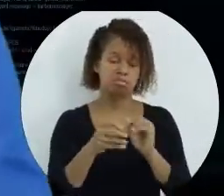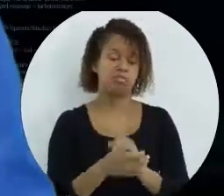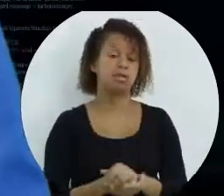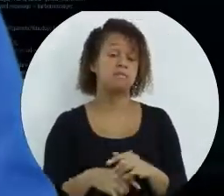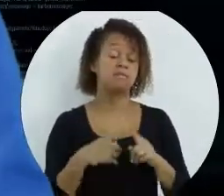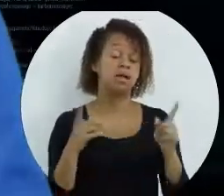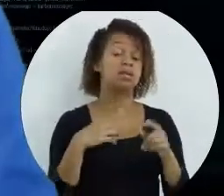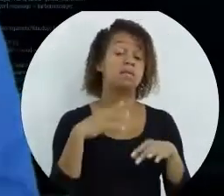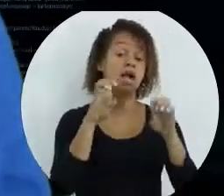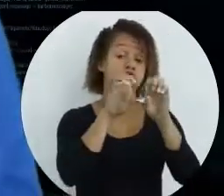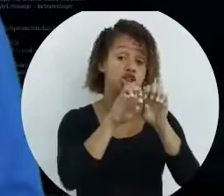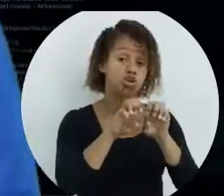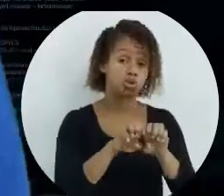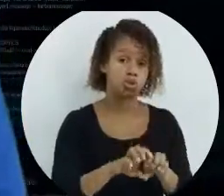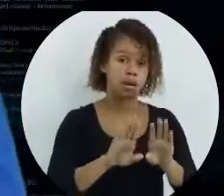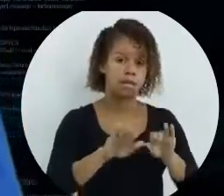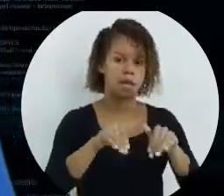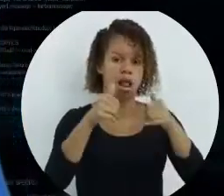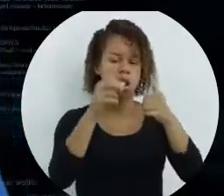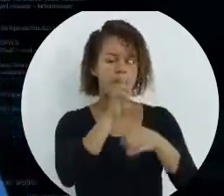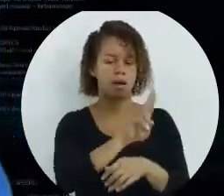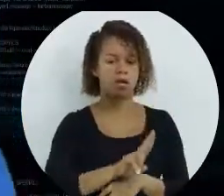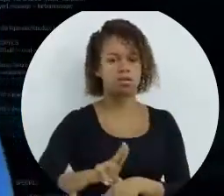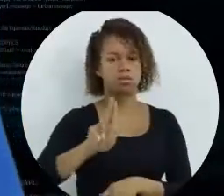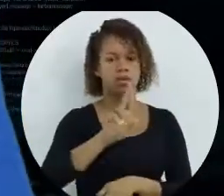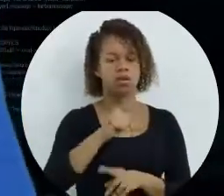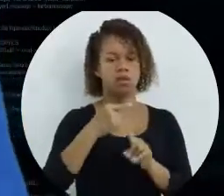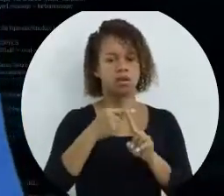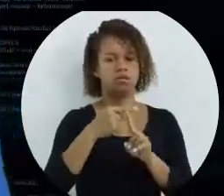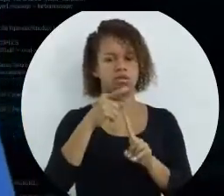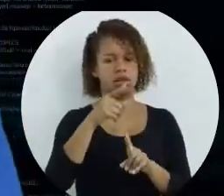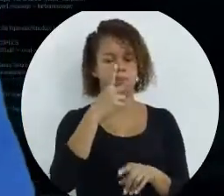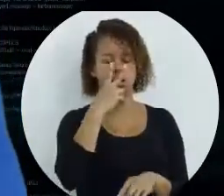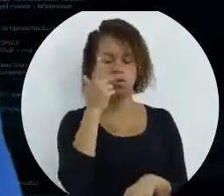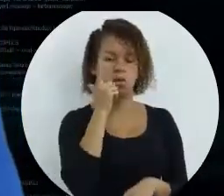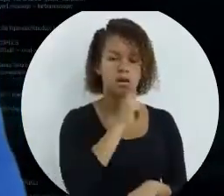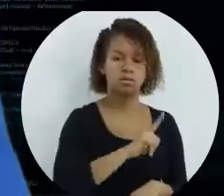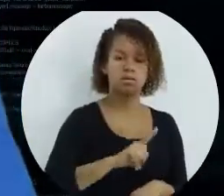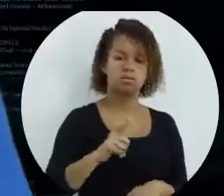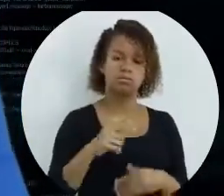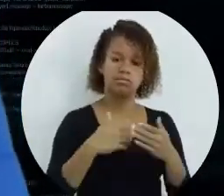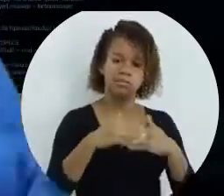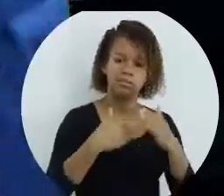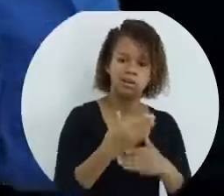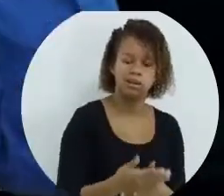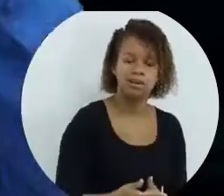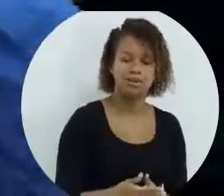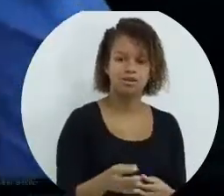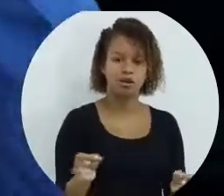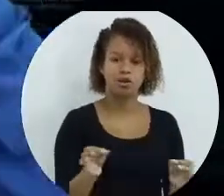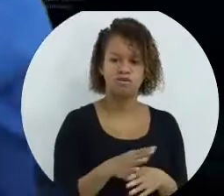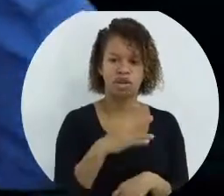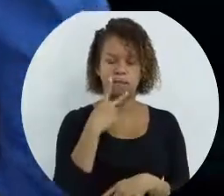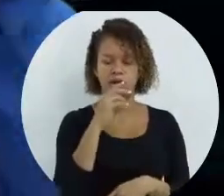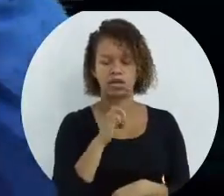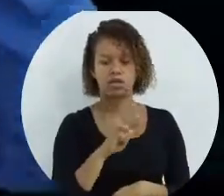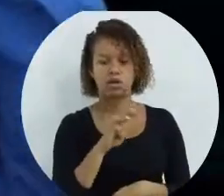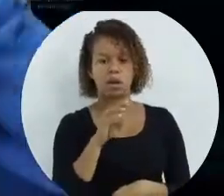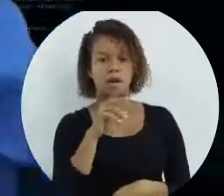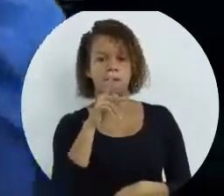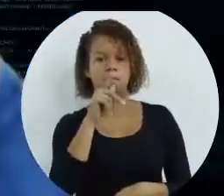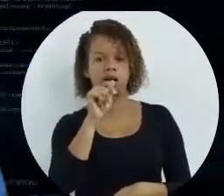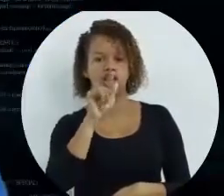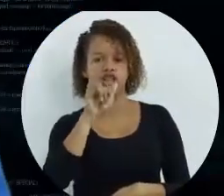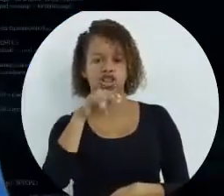sabem qual é a estrutura melhor para ser usada, porque você tem um ganho de desempenho nisso. Não fica o site, a